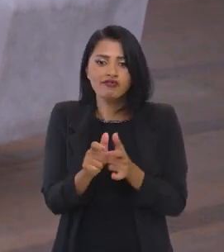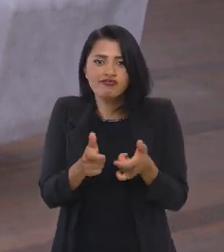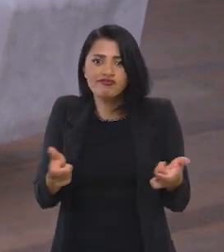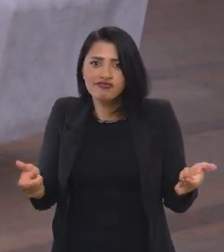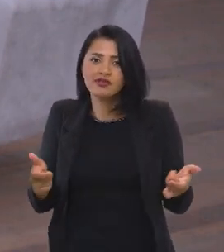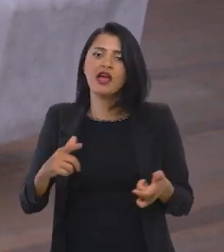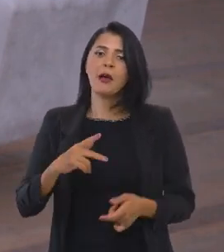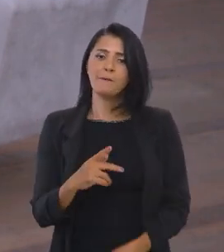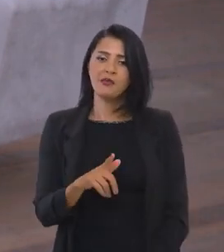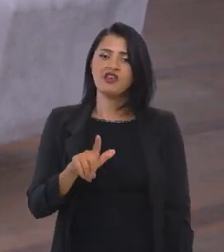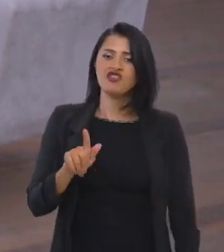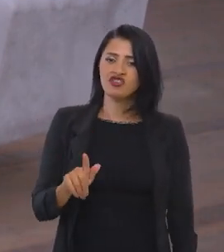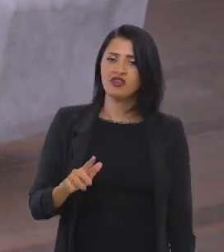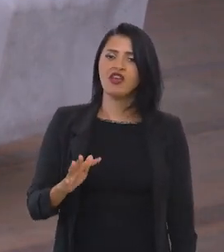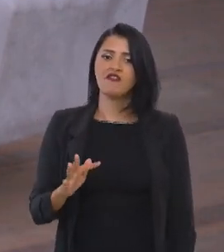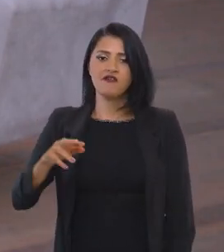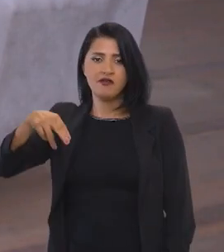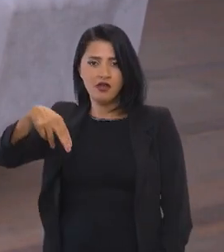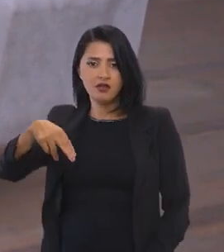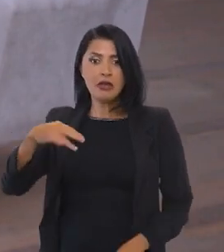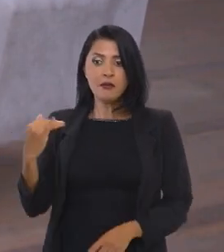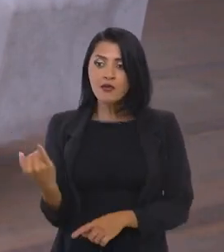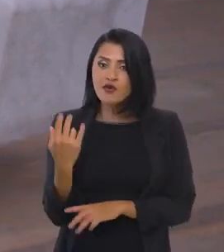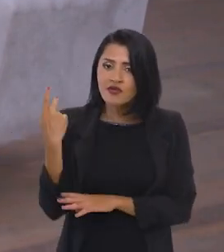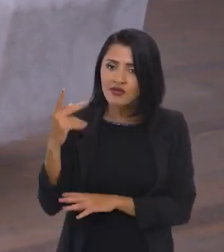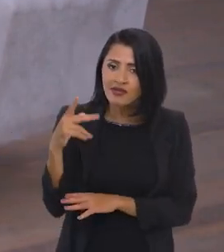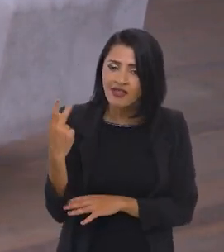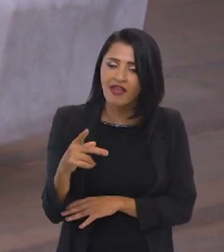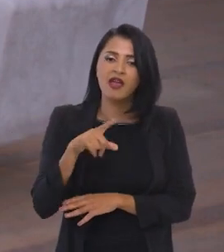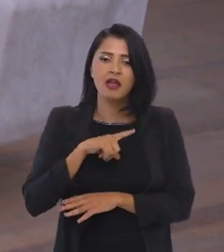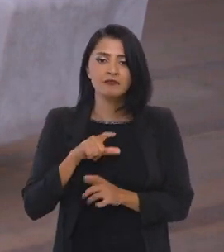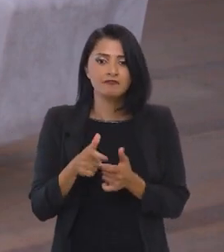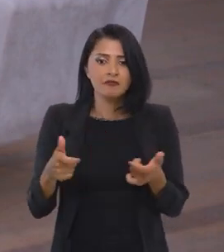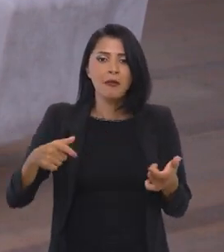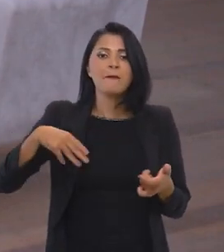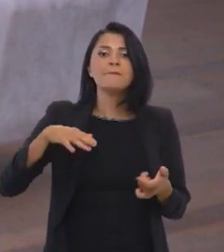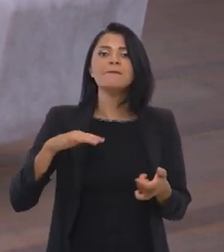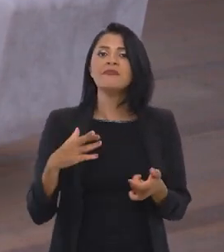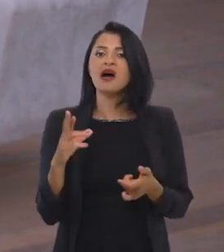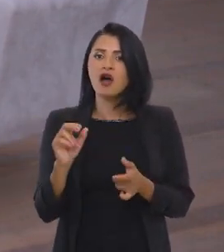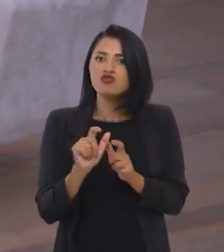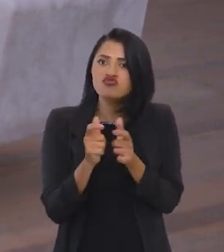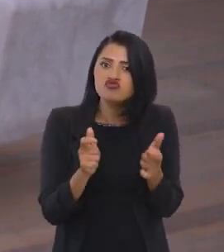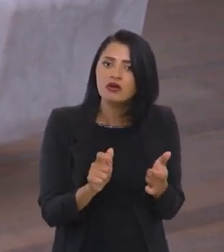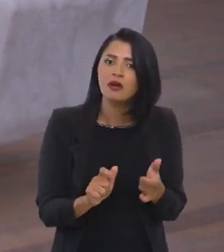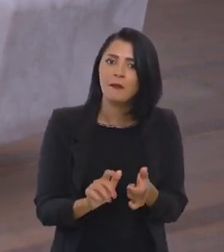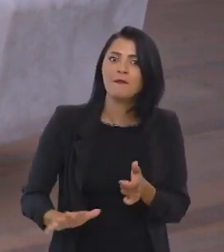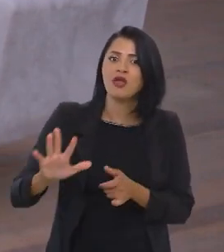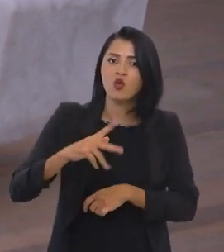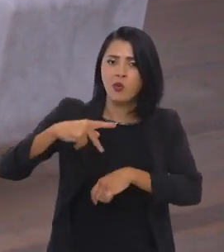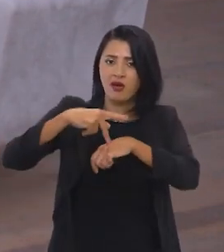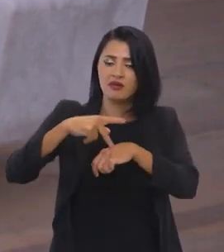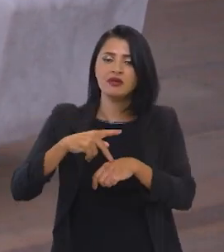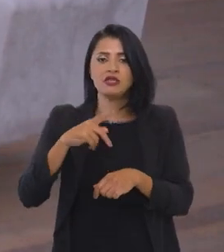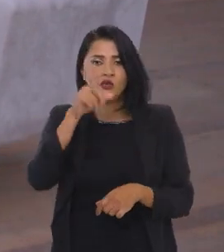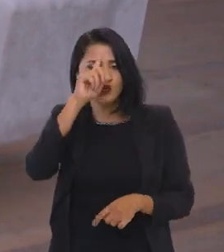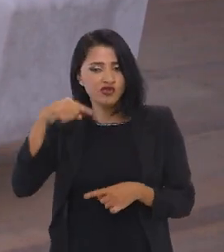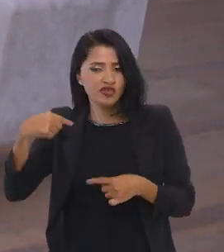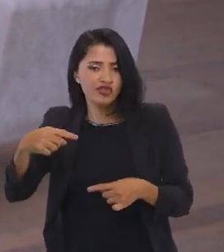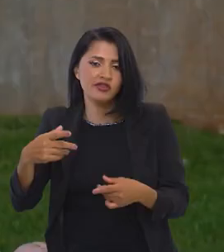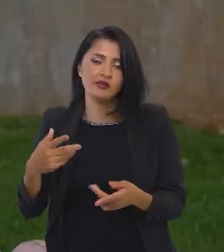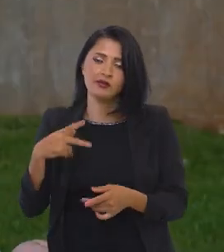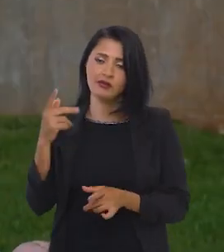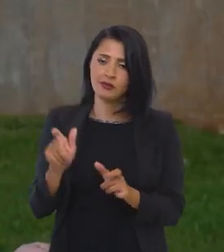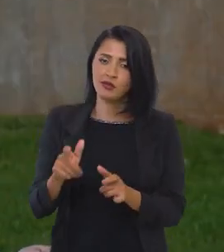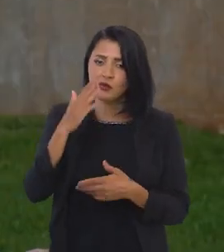quais são as dimensões da PGFN, a importância dela, tanto em termos macroeconômicos para o Estado brasileiro, quanto para o dia